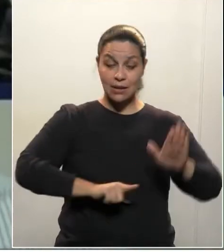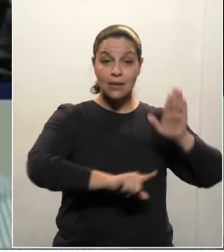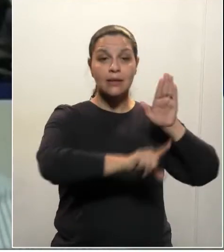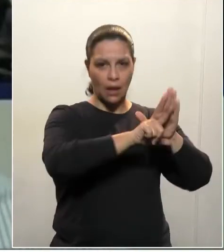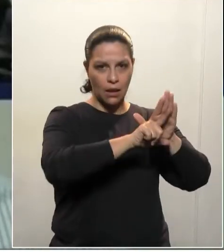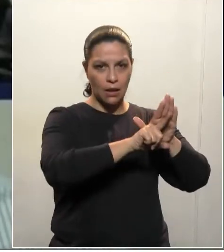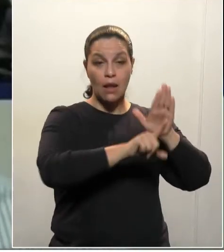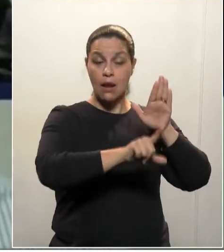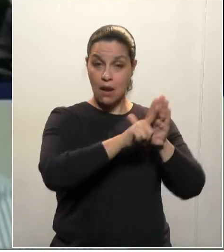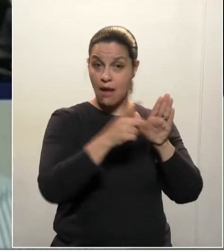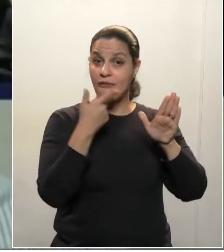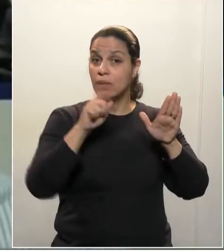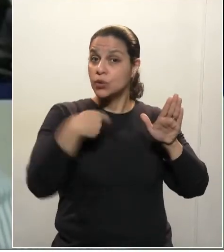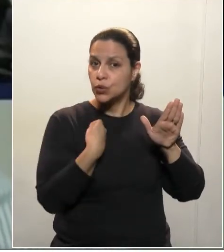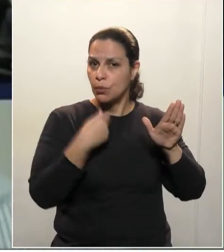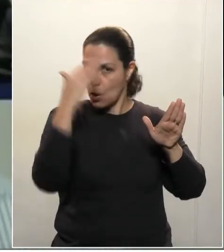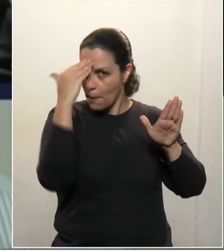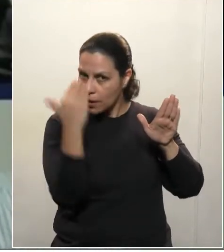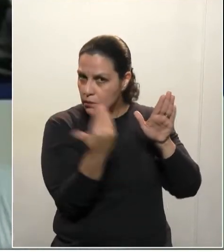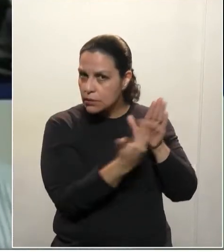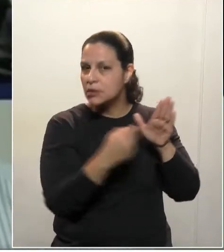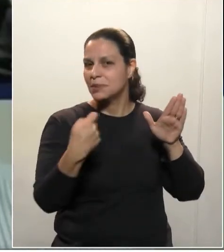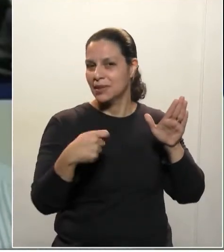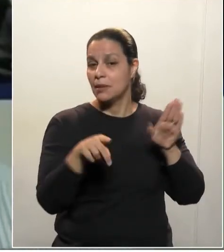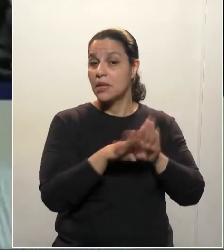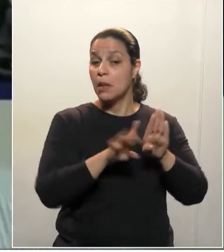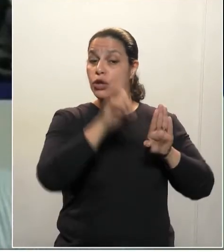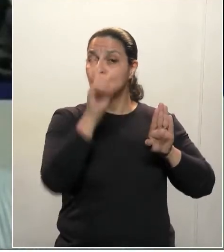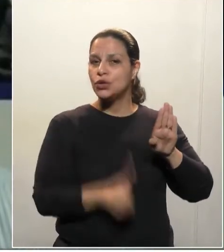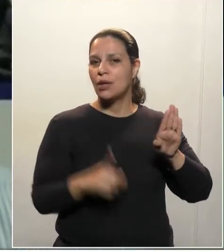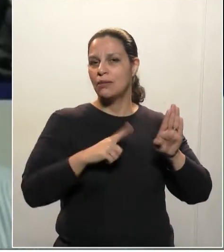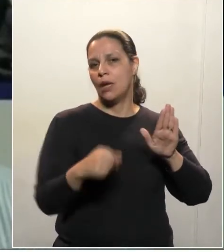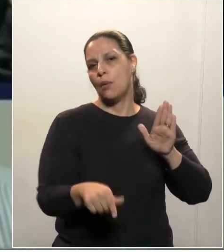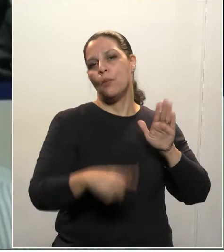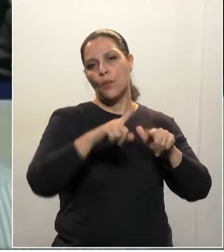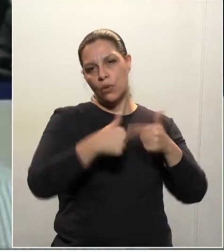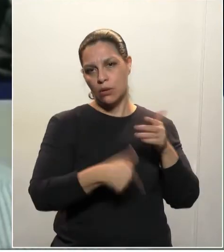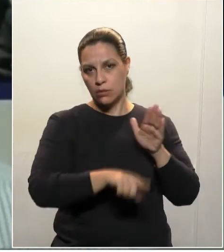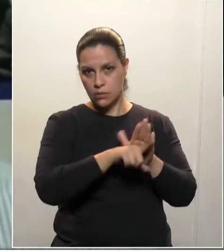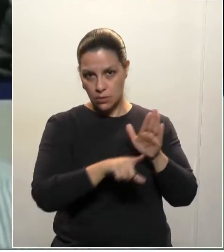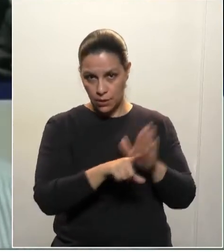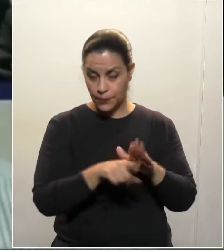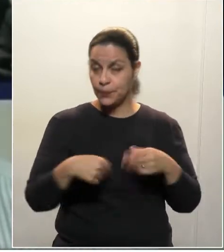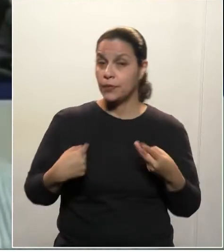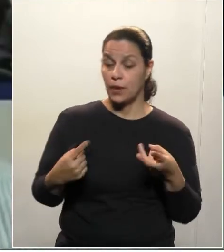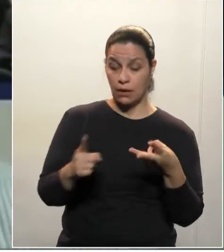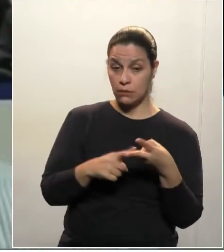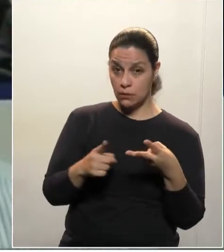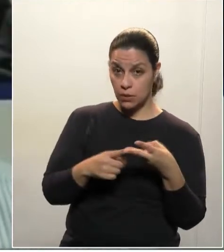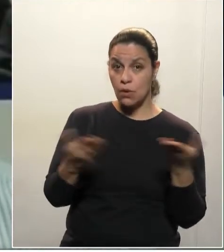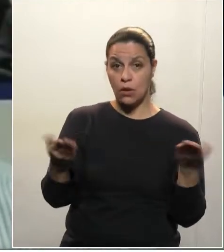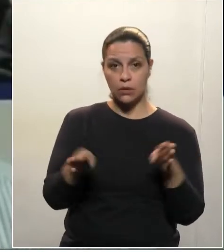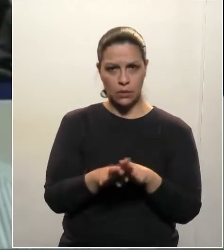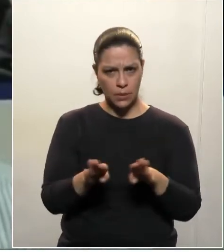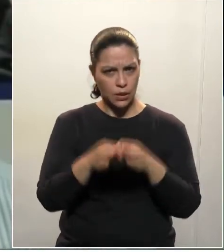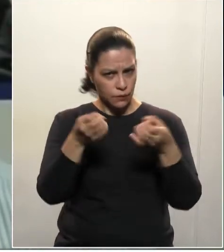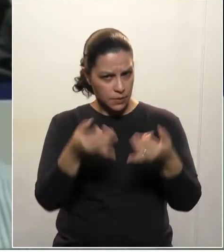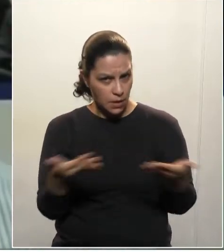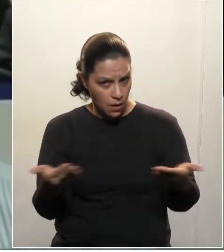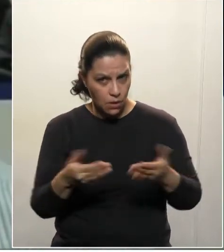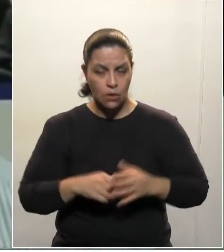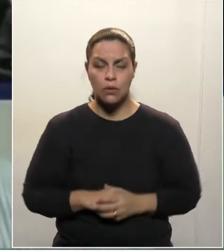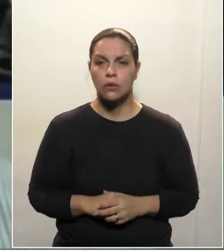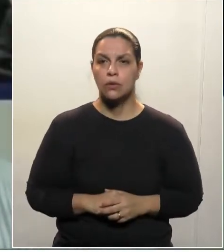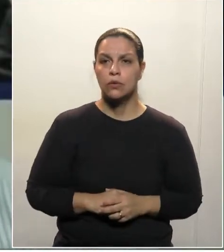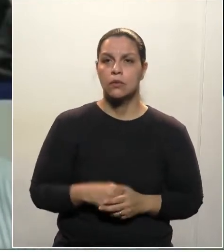Por isso, a previsão legal é fundamental para atender o princípio da legalidade. Outro princípio que eu queria mencionar,